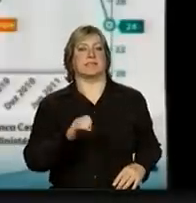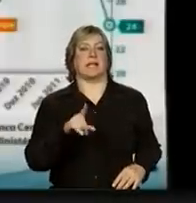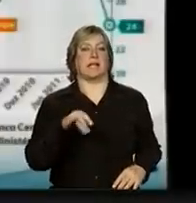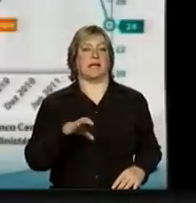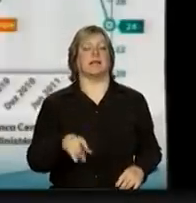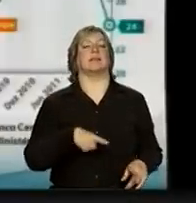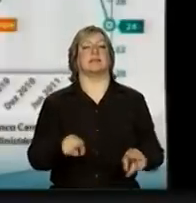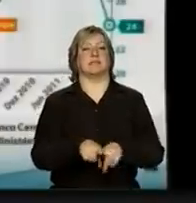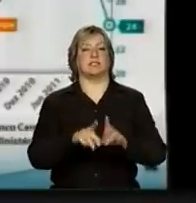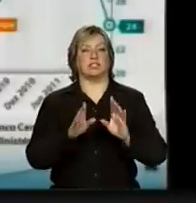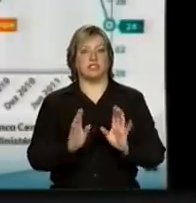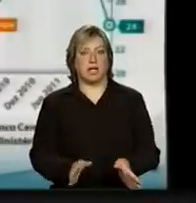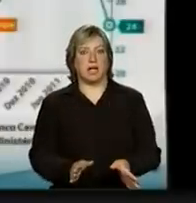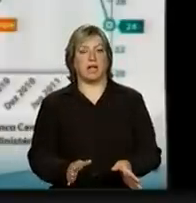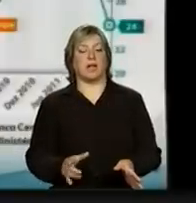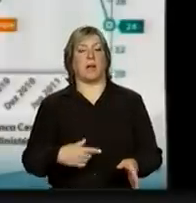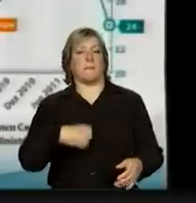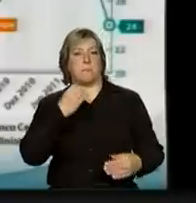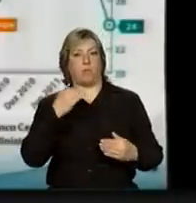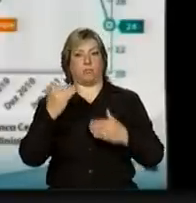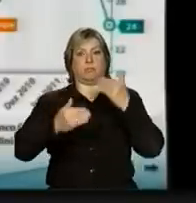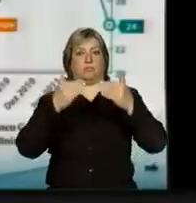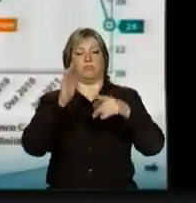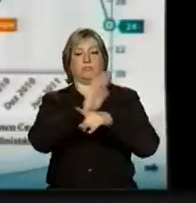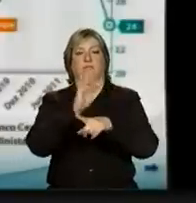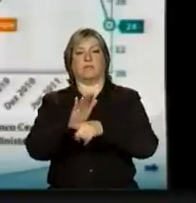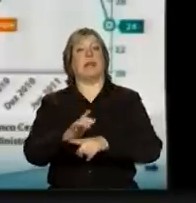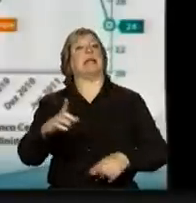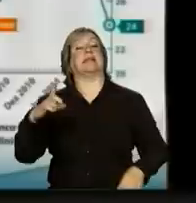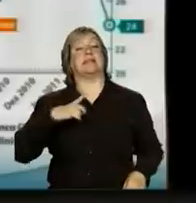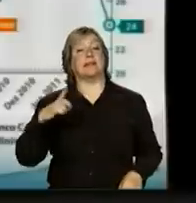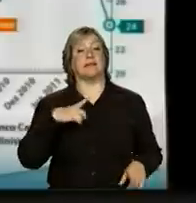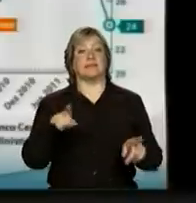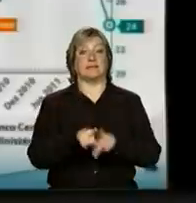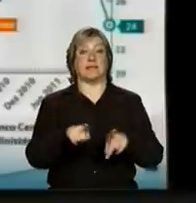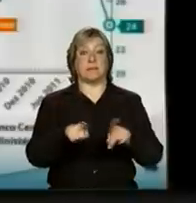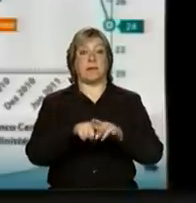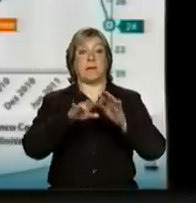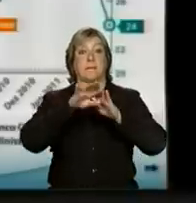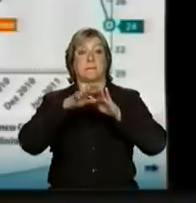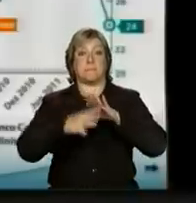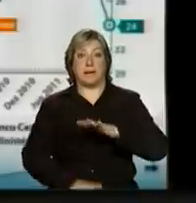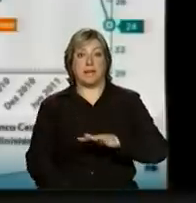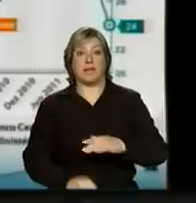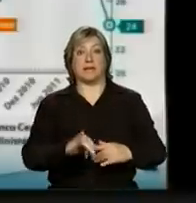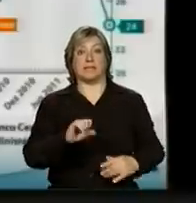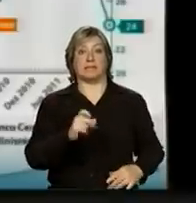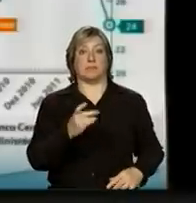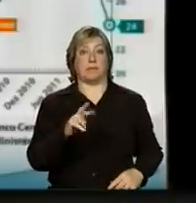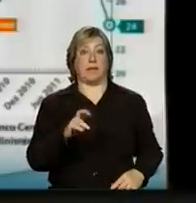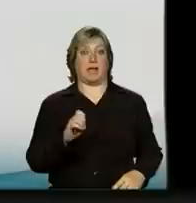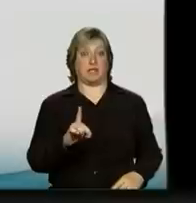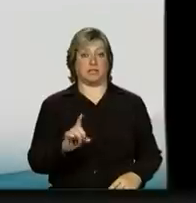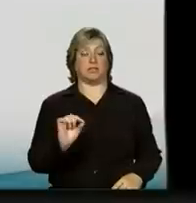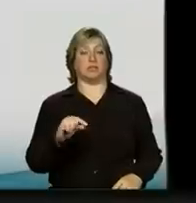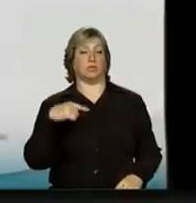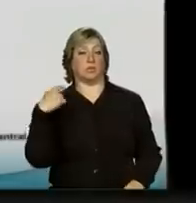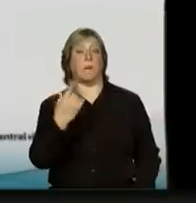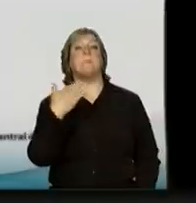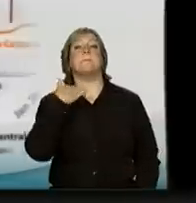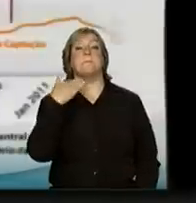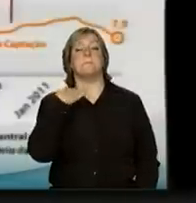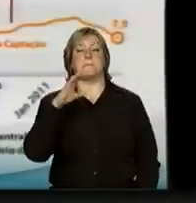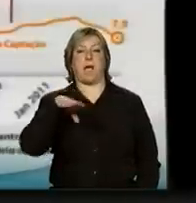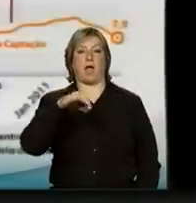mais adequado para estimular a produção. Houve uma queda também do spread que os bancos